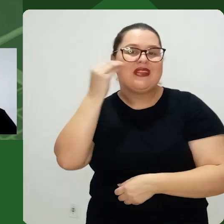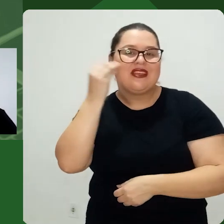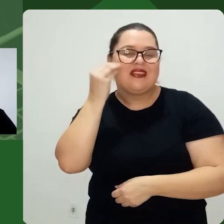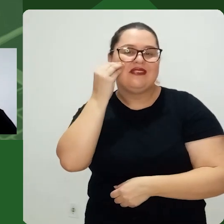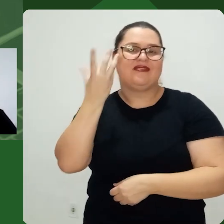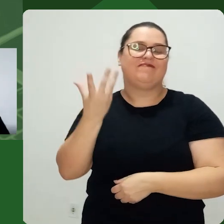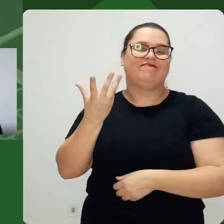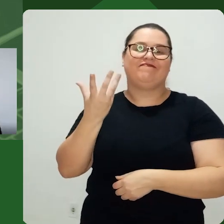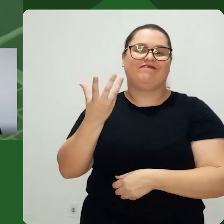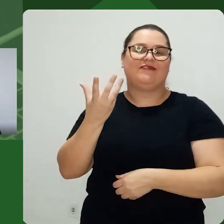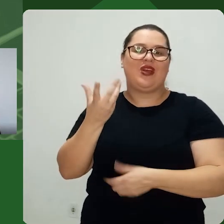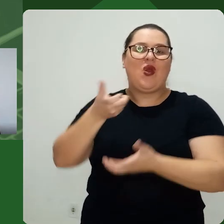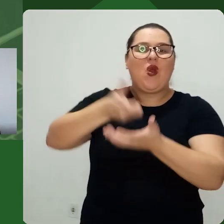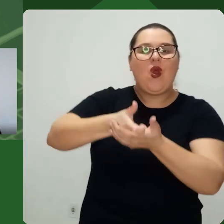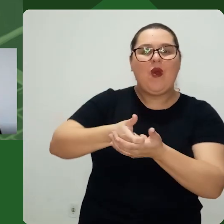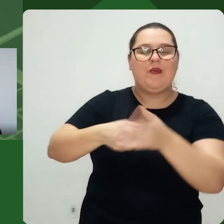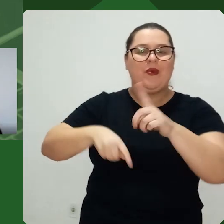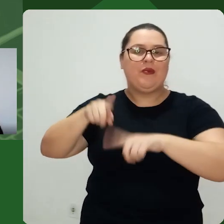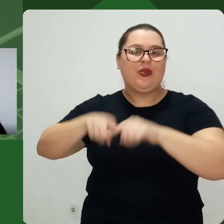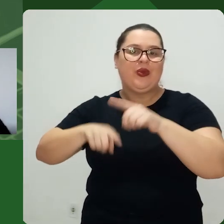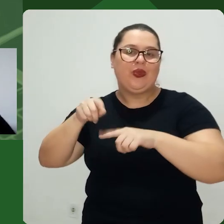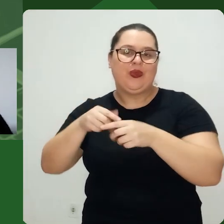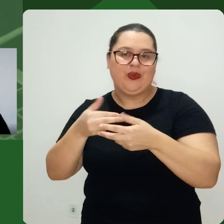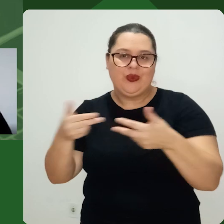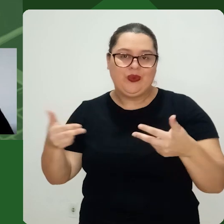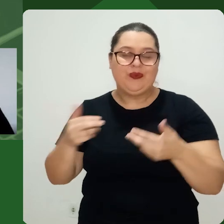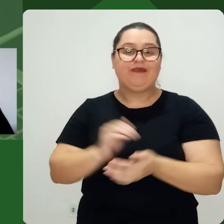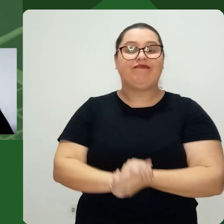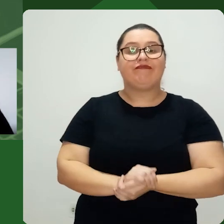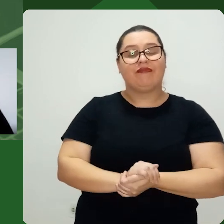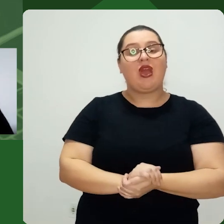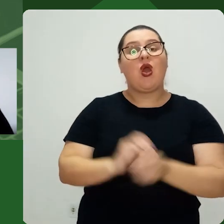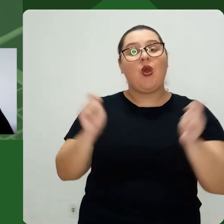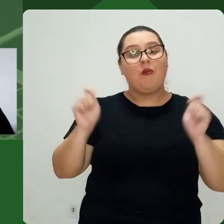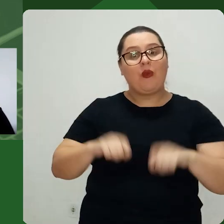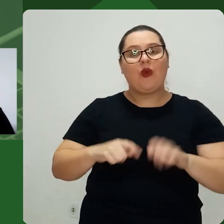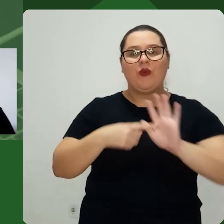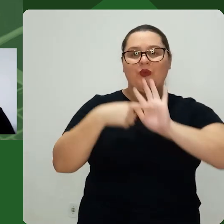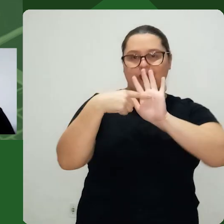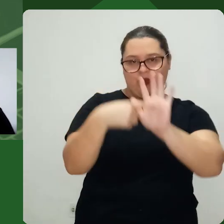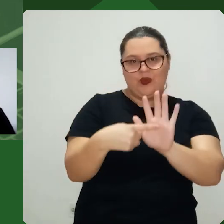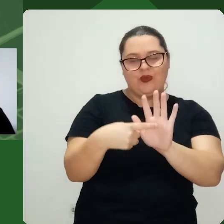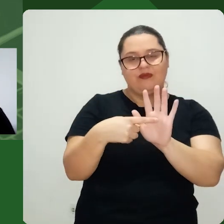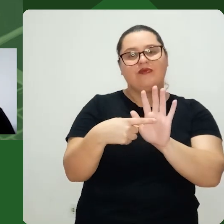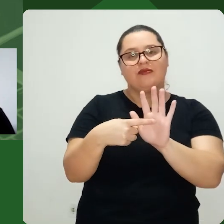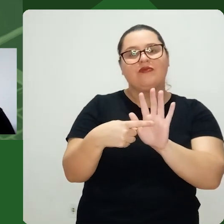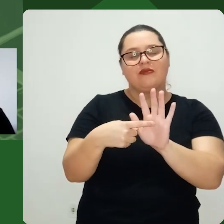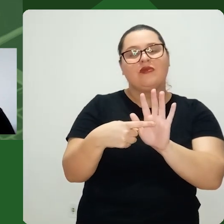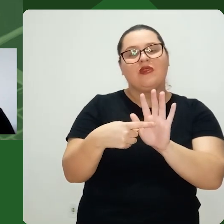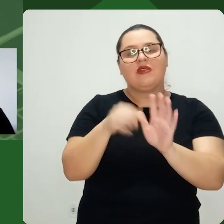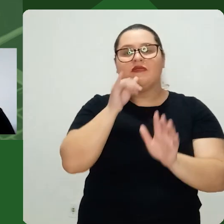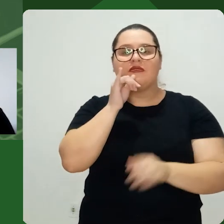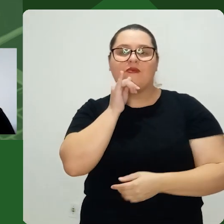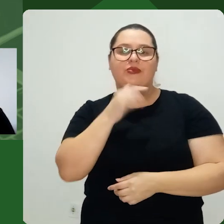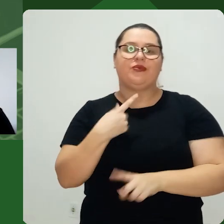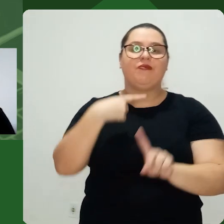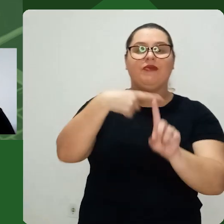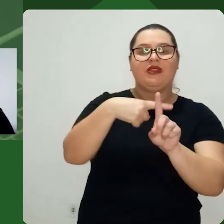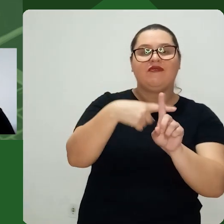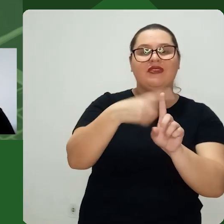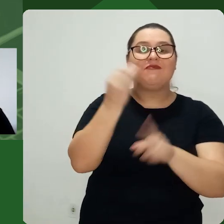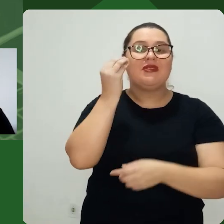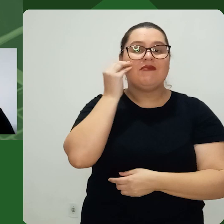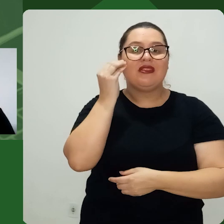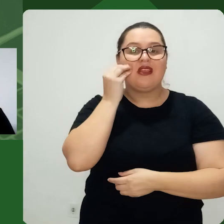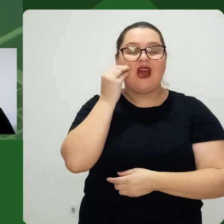em que experimenta Determinadas sensações Com aquele Com aquele bem Eu posso trazer aqui No